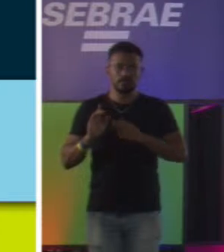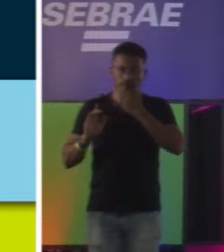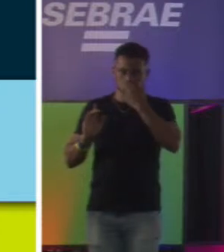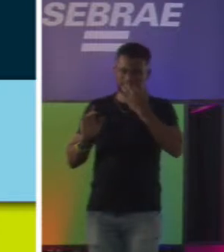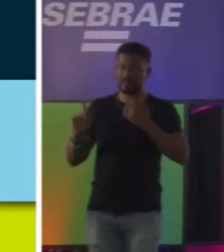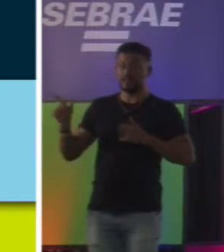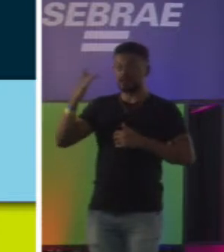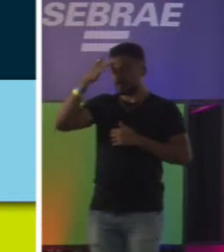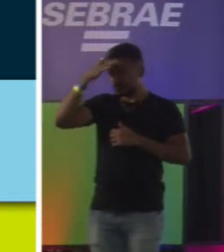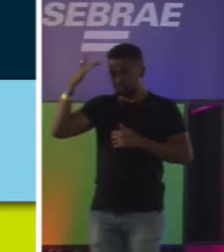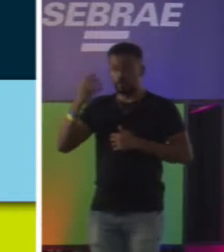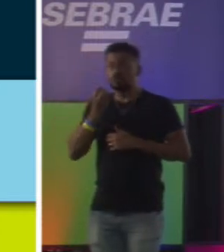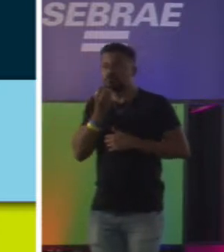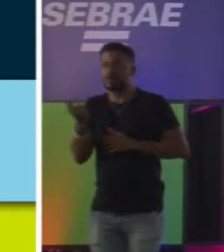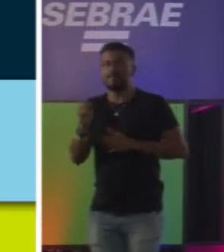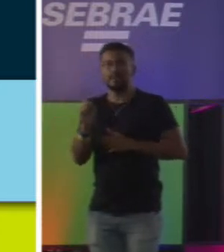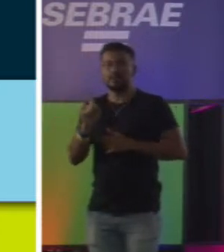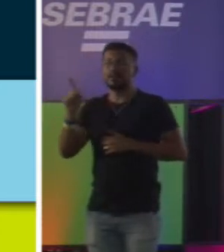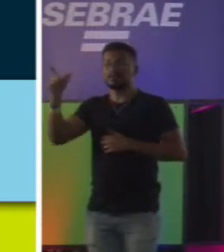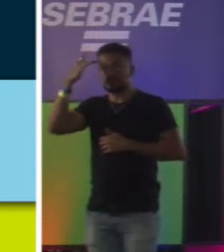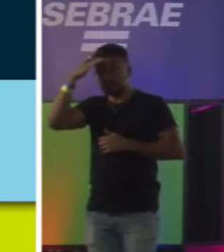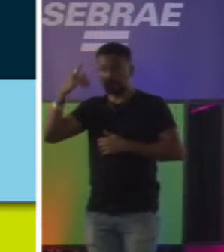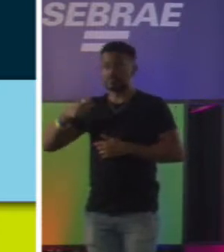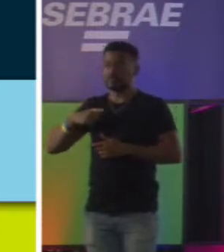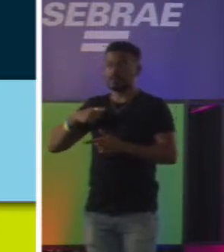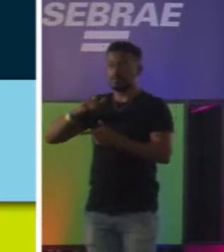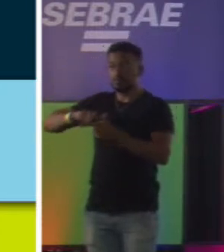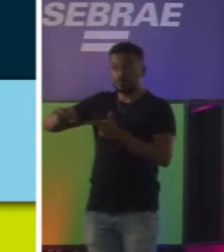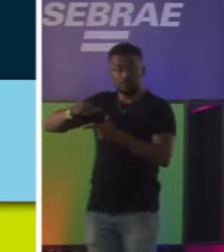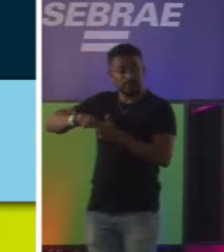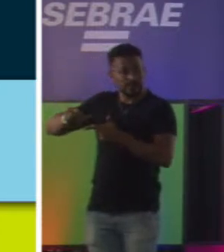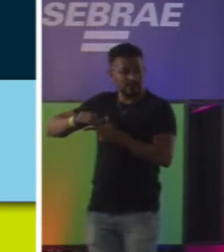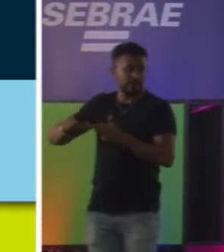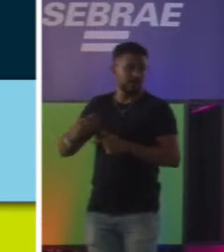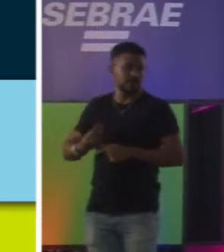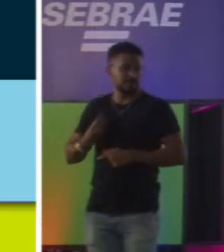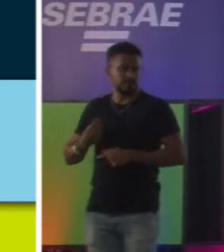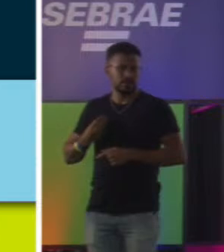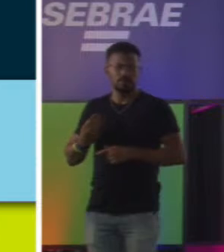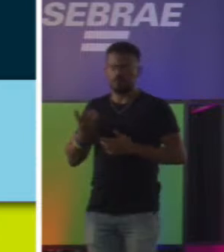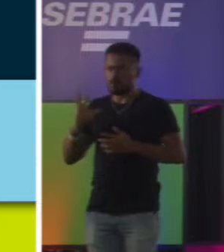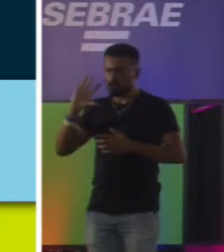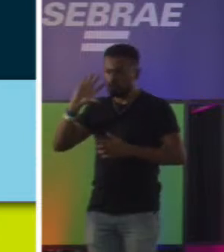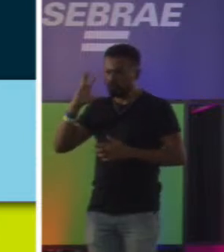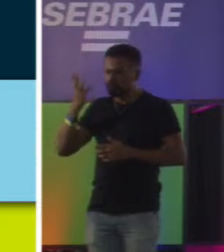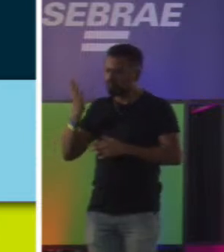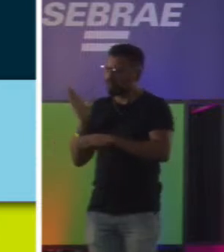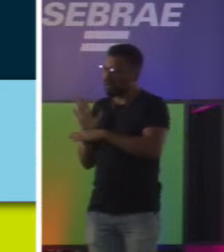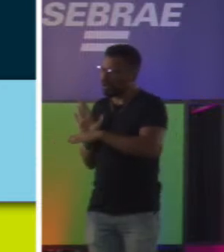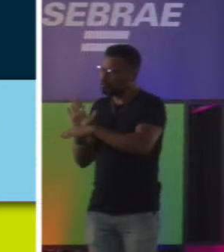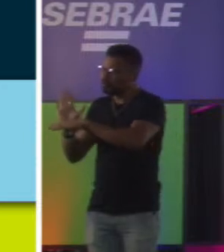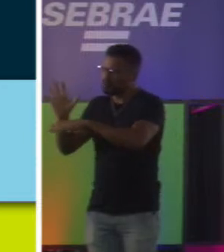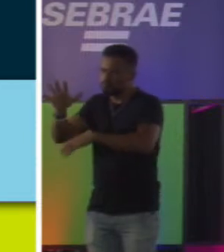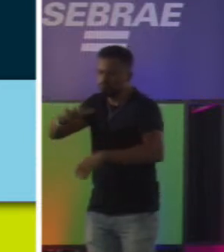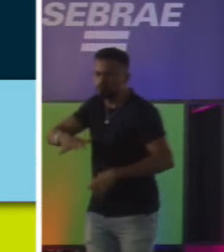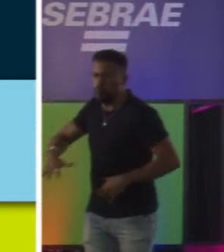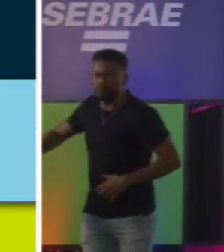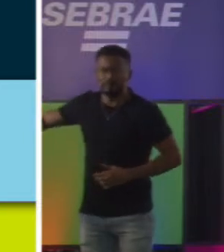Essa pessoa tem algum problema na vida. Pô, resolver a dor de todo mundo, você não fez trabalho em grupo, meu amigo.